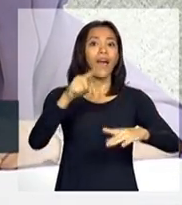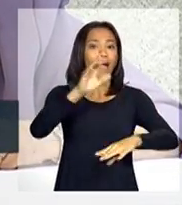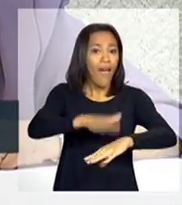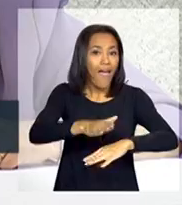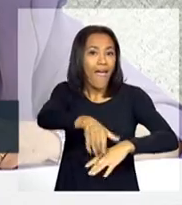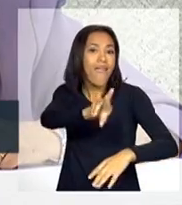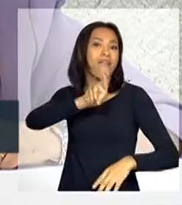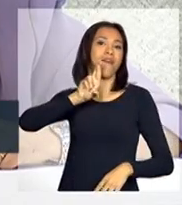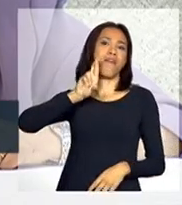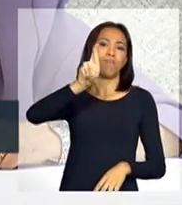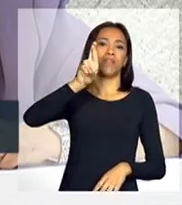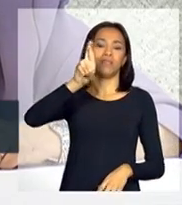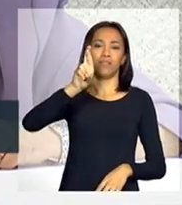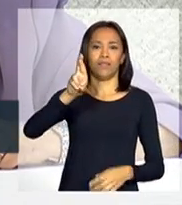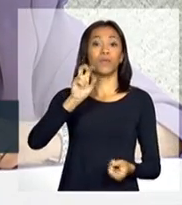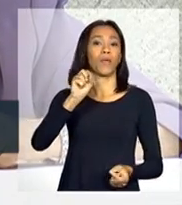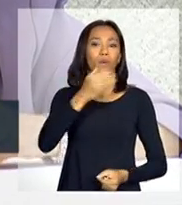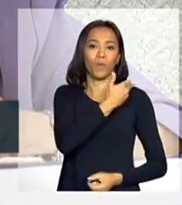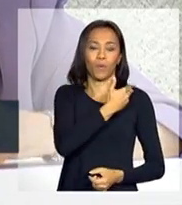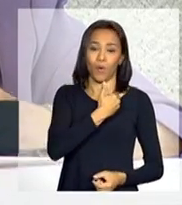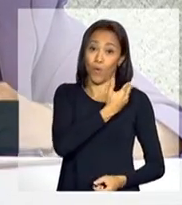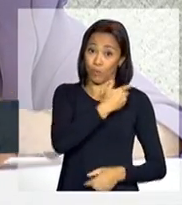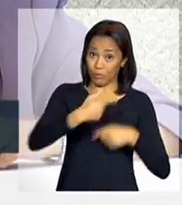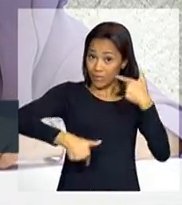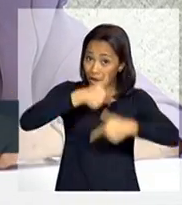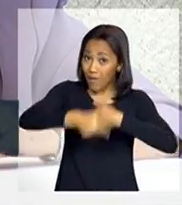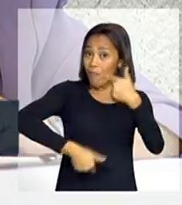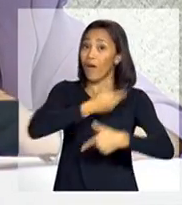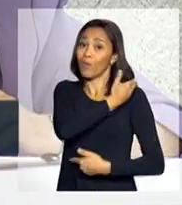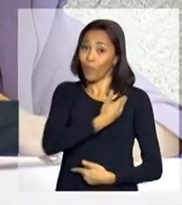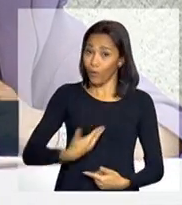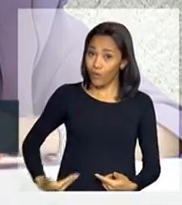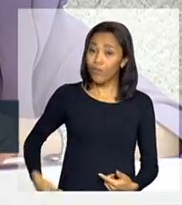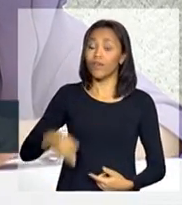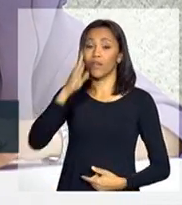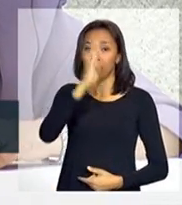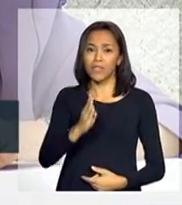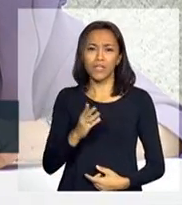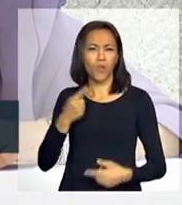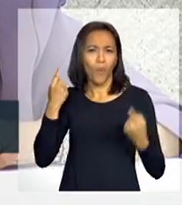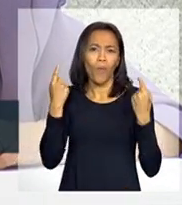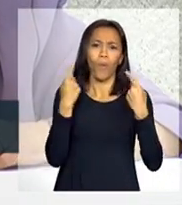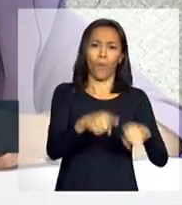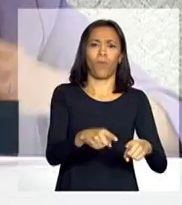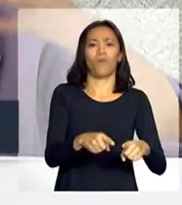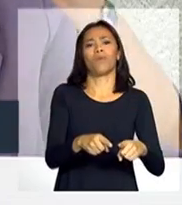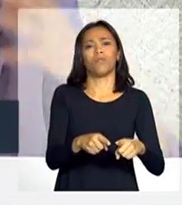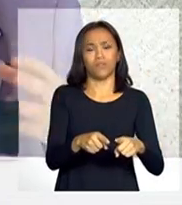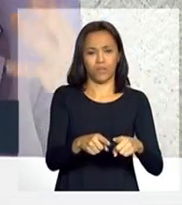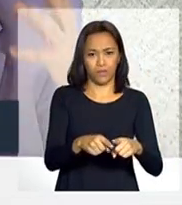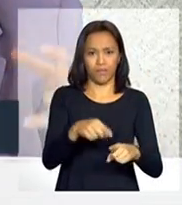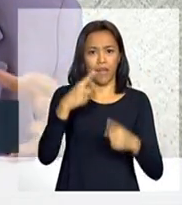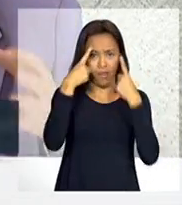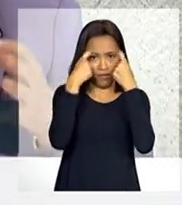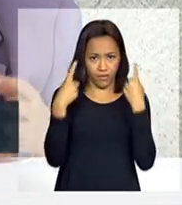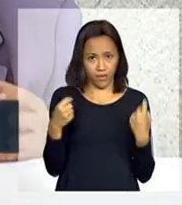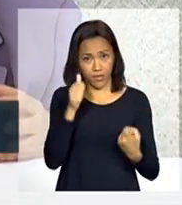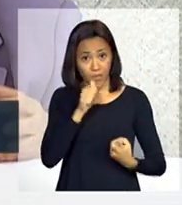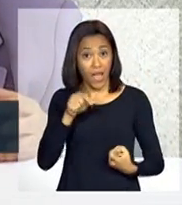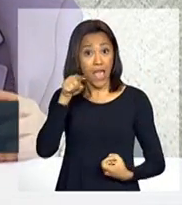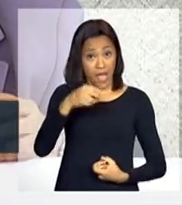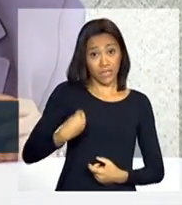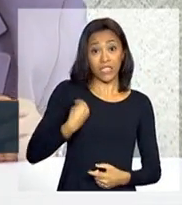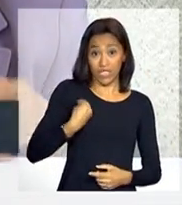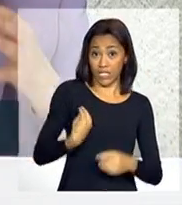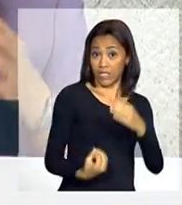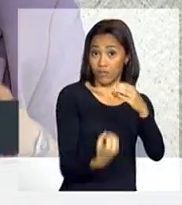governo brasileiro para o enfrentamento contra a violência à mulher. A própria existência dela